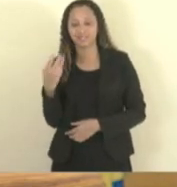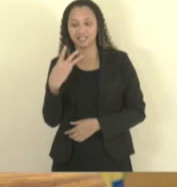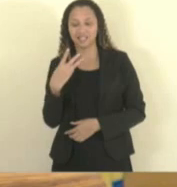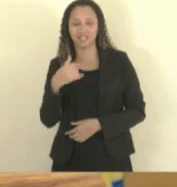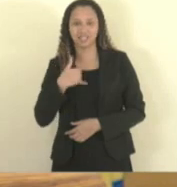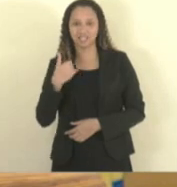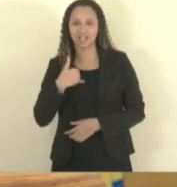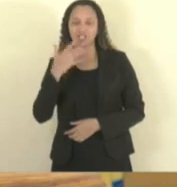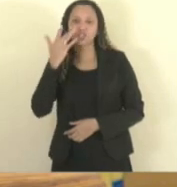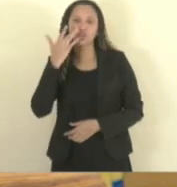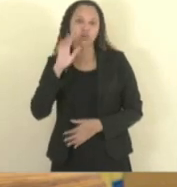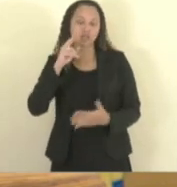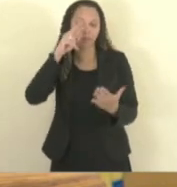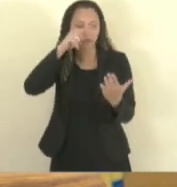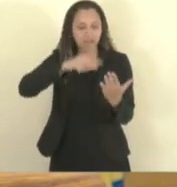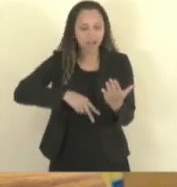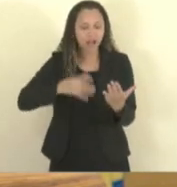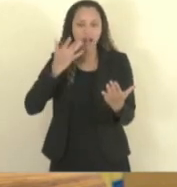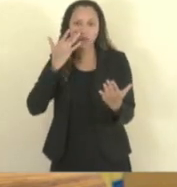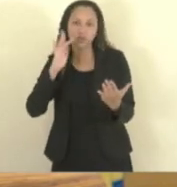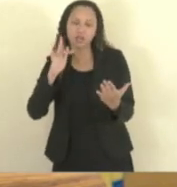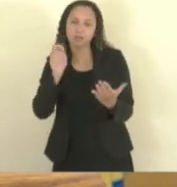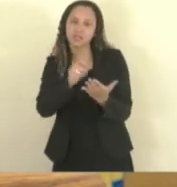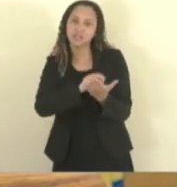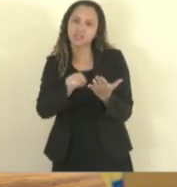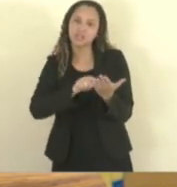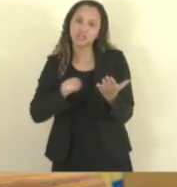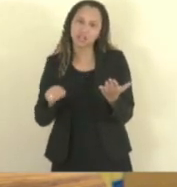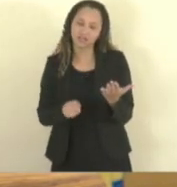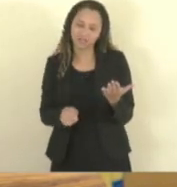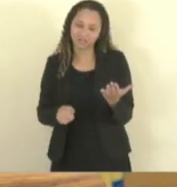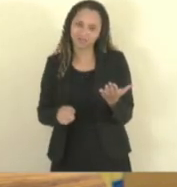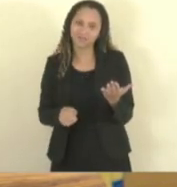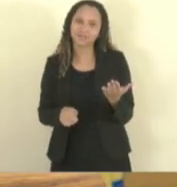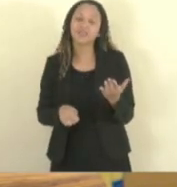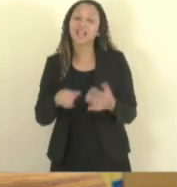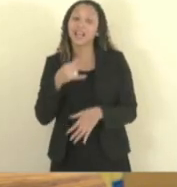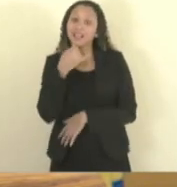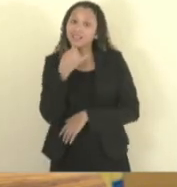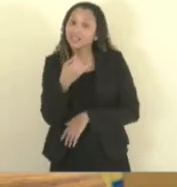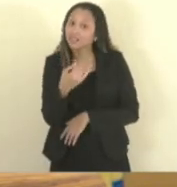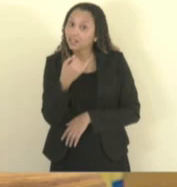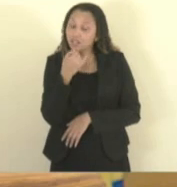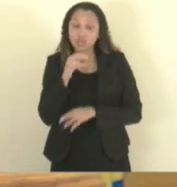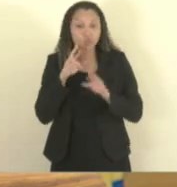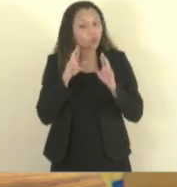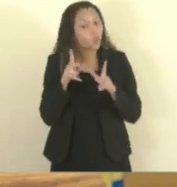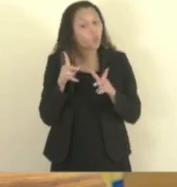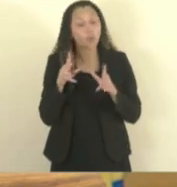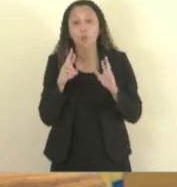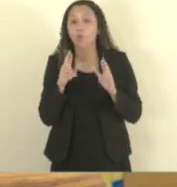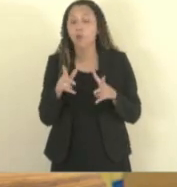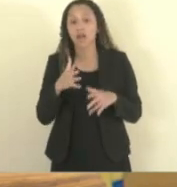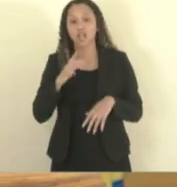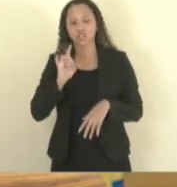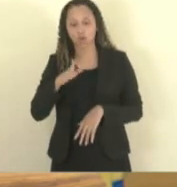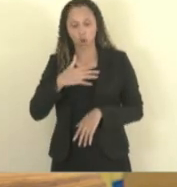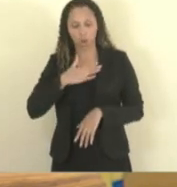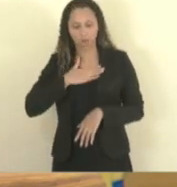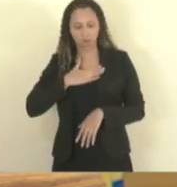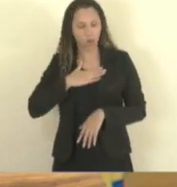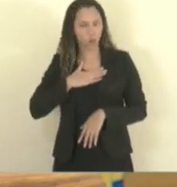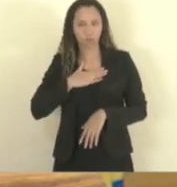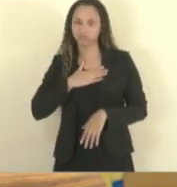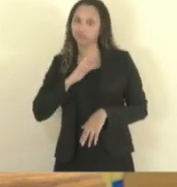saber ler e nem escrever. Isso é triste e isso não é a realidade só minha, é uma realidade